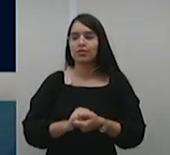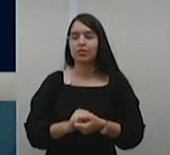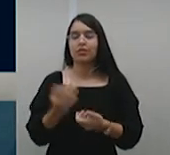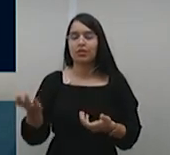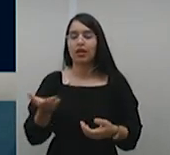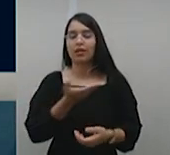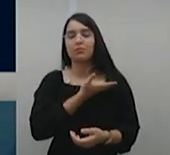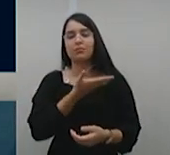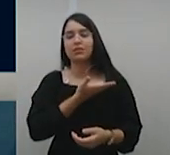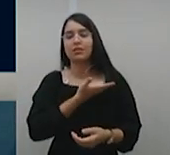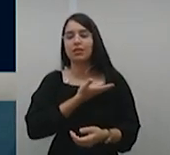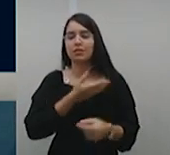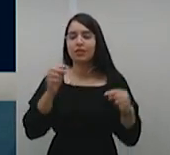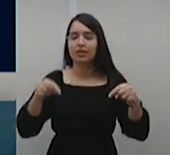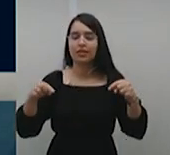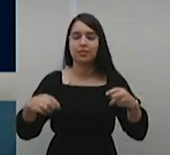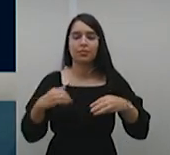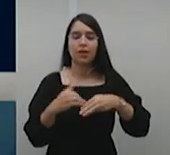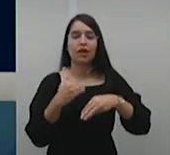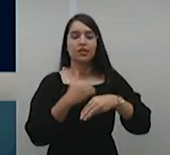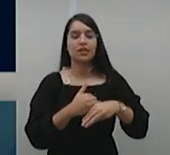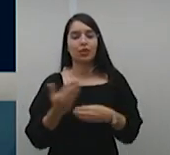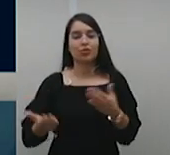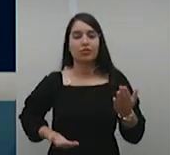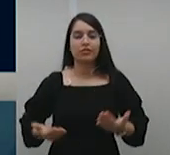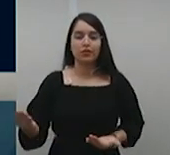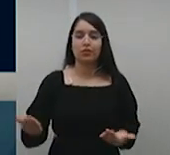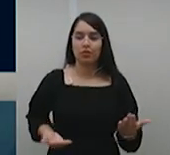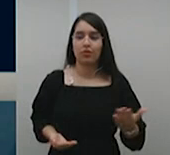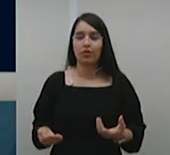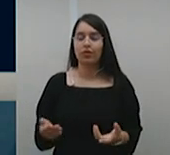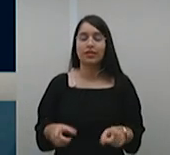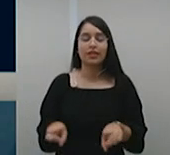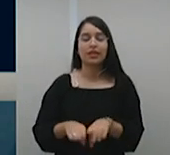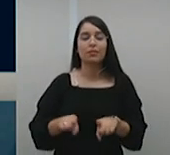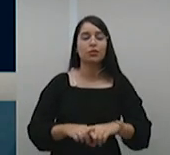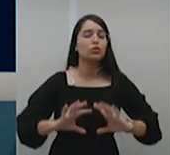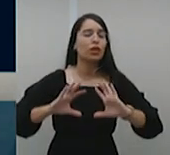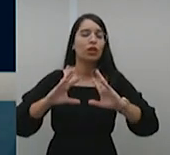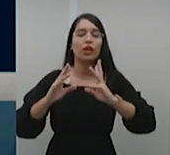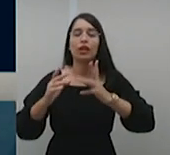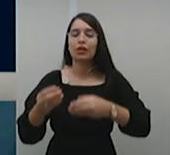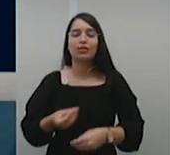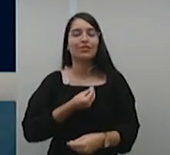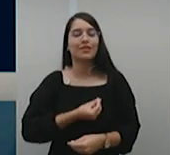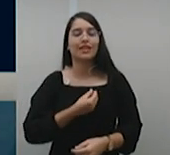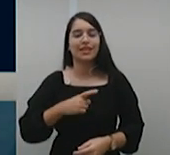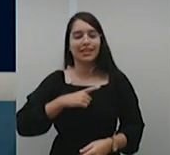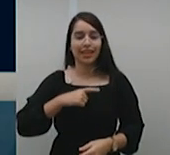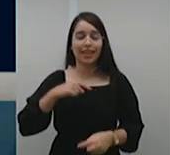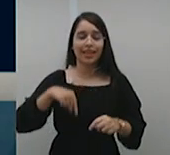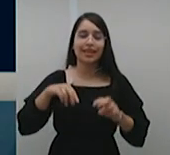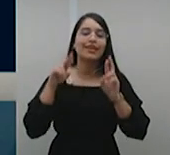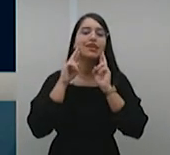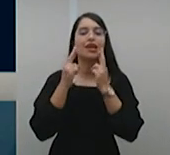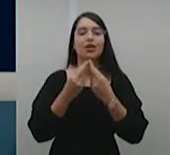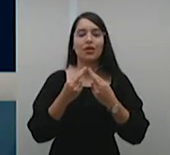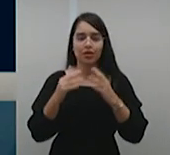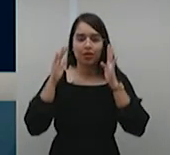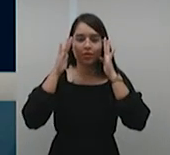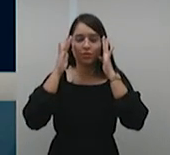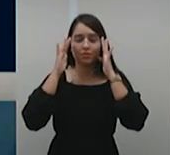colegas, ministros, servidores e todos que se fazem presentes a essa sessão e eu